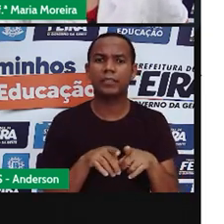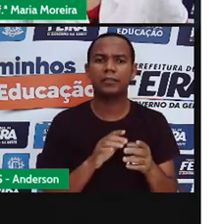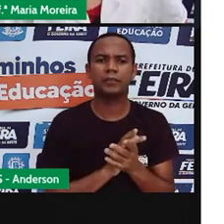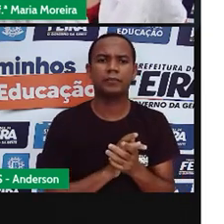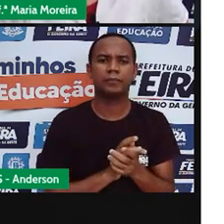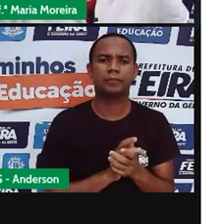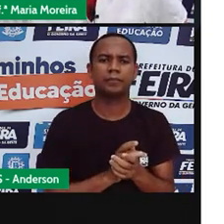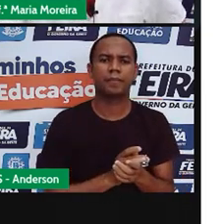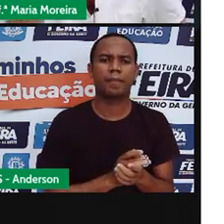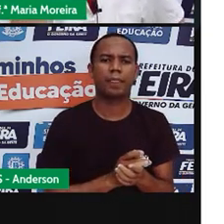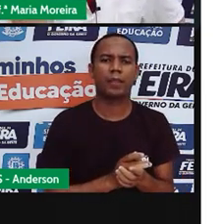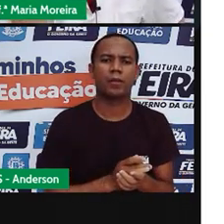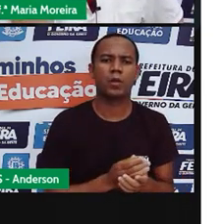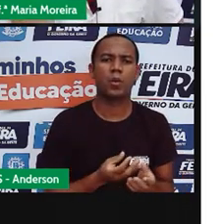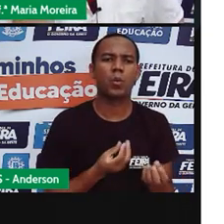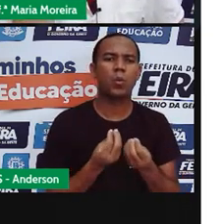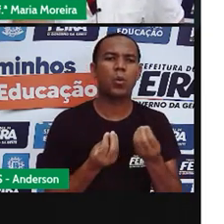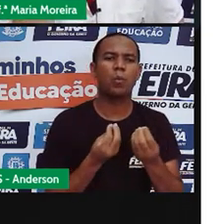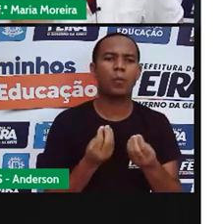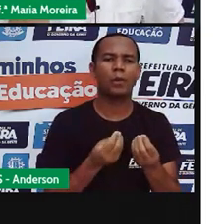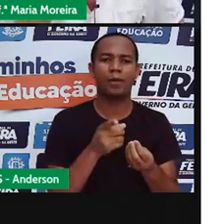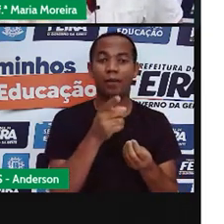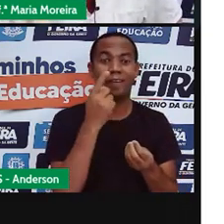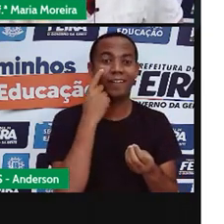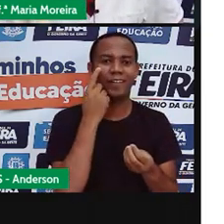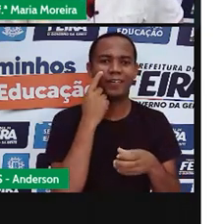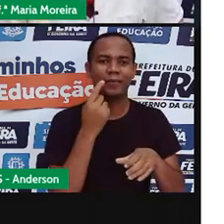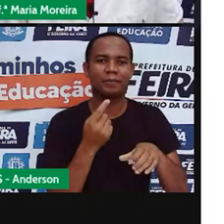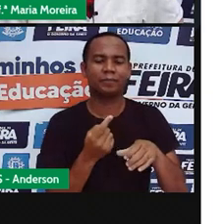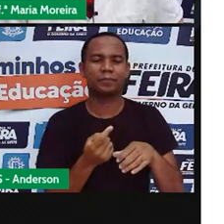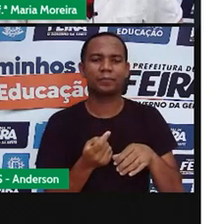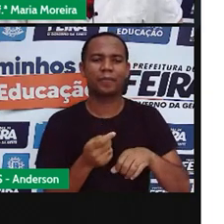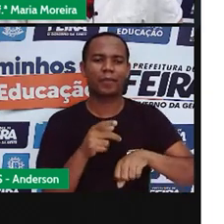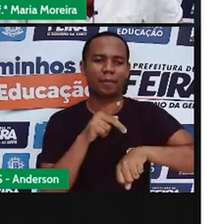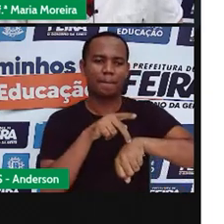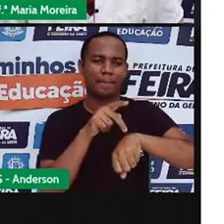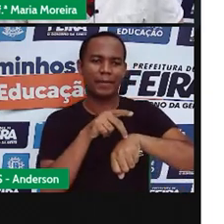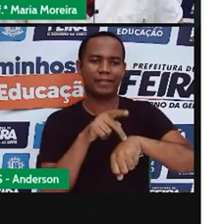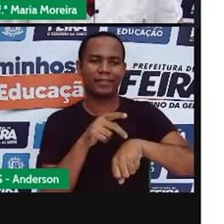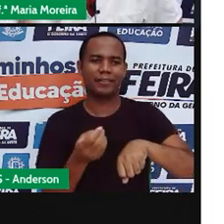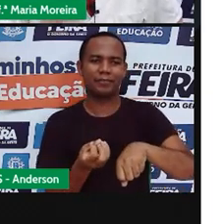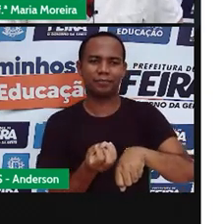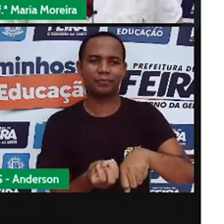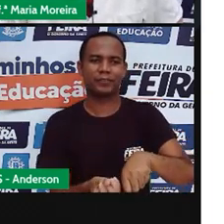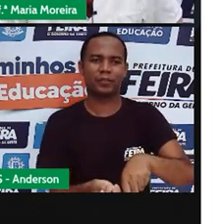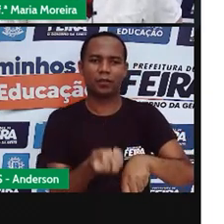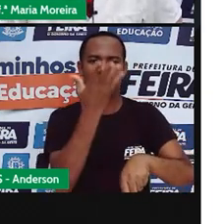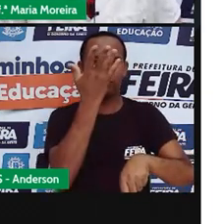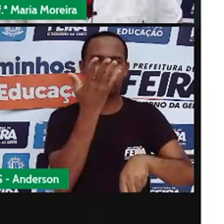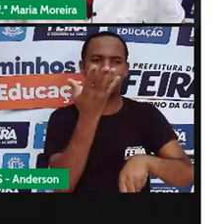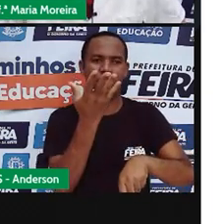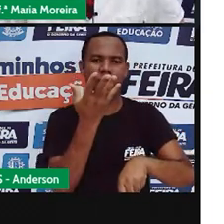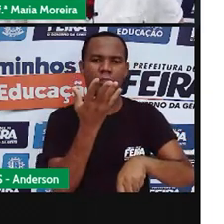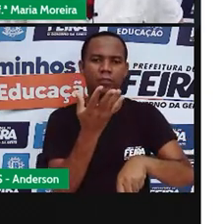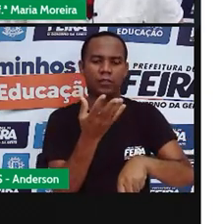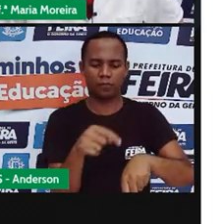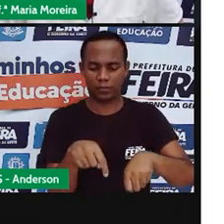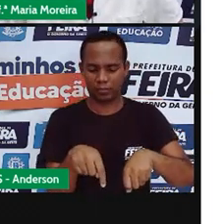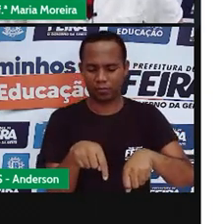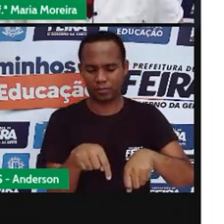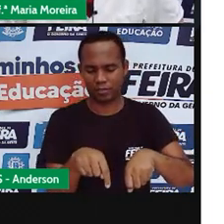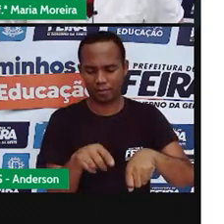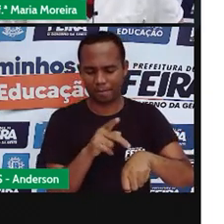Uma delas é lançar a pedra pro alto. Antes que caia no chão. Aí, antes dela chegar, você tem que pegar a outra